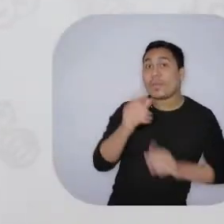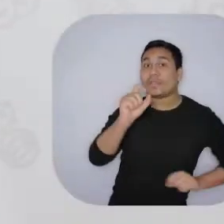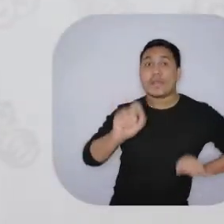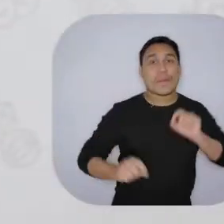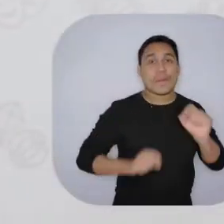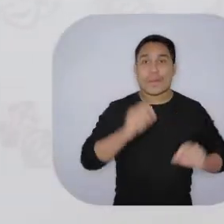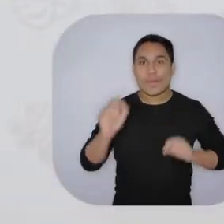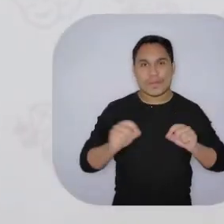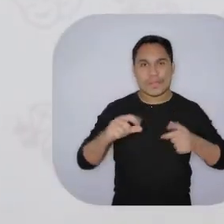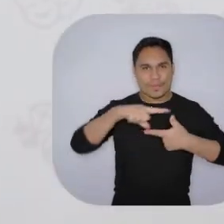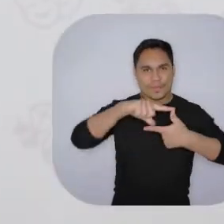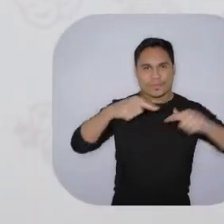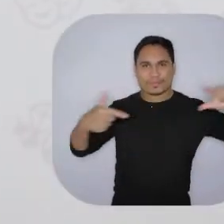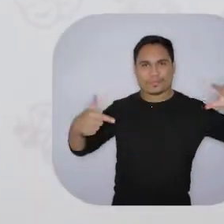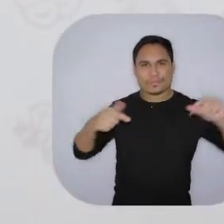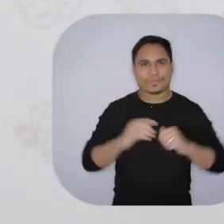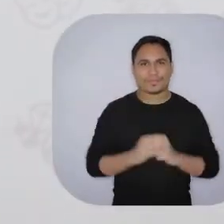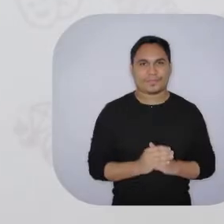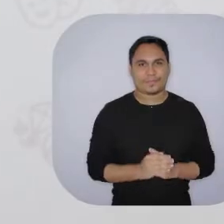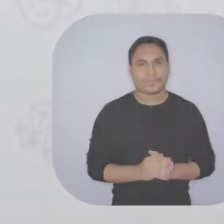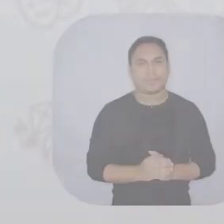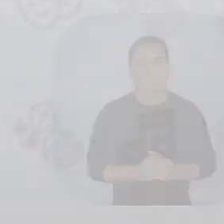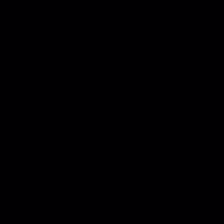agora, Modernismo!